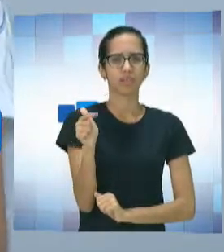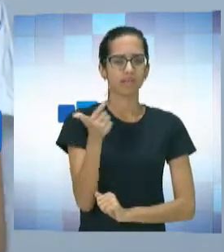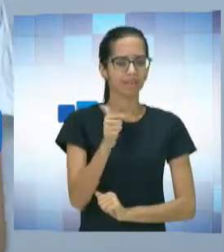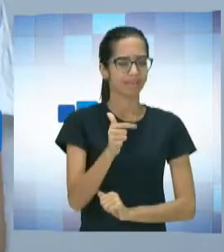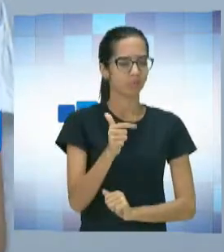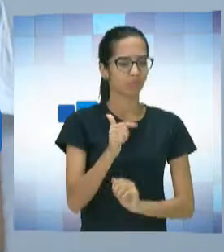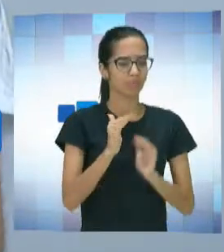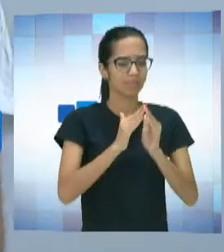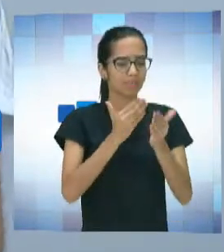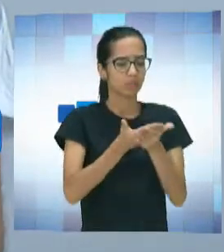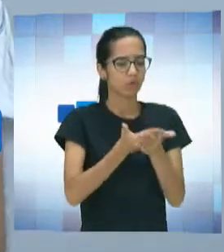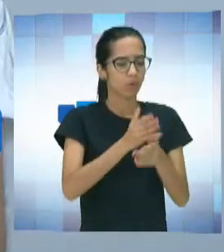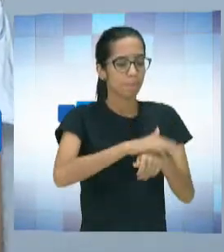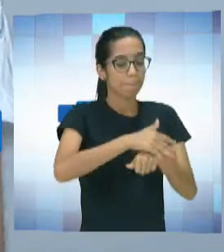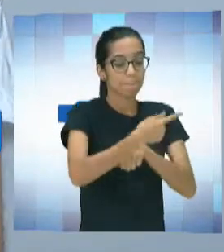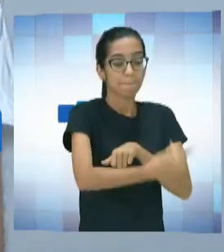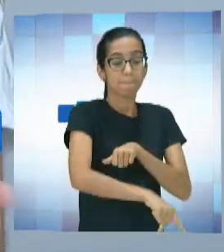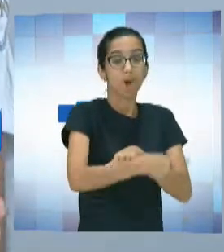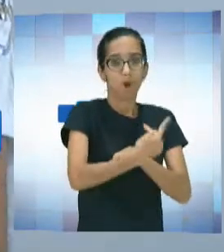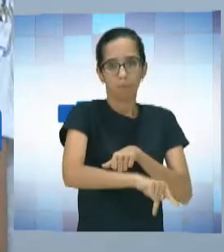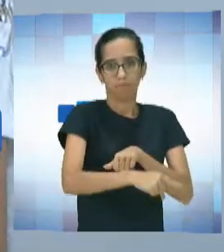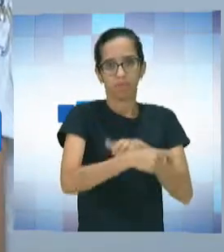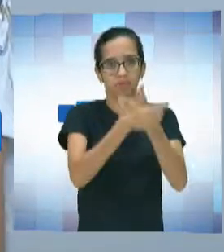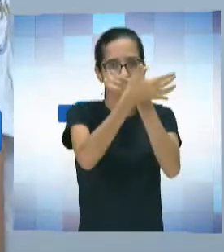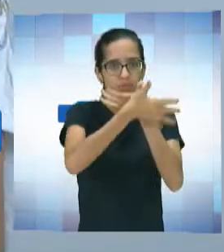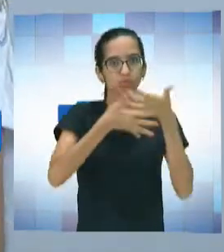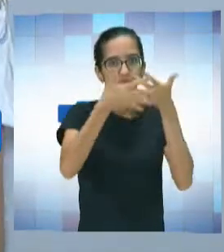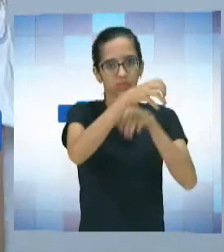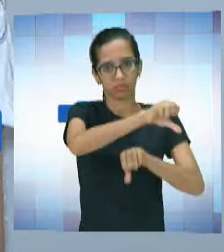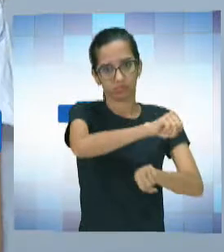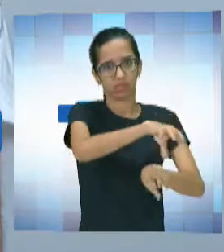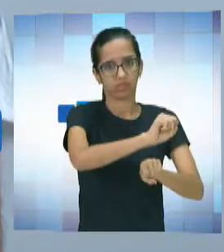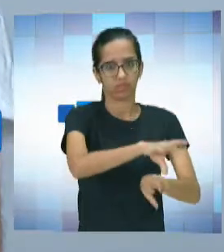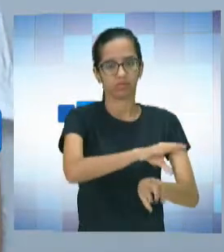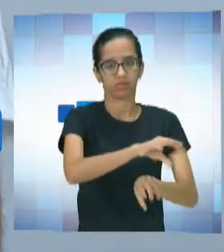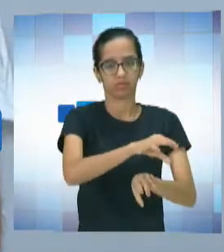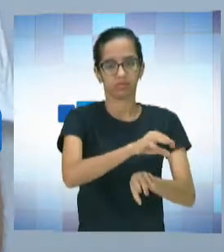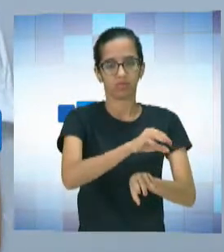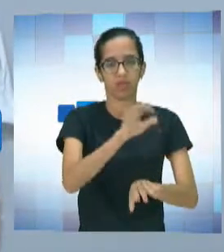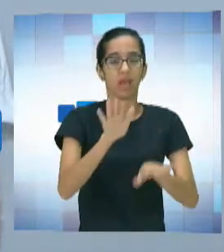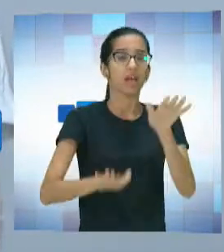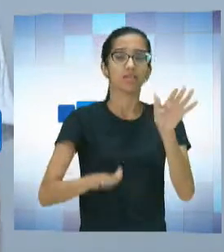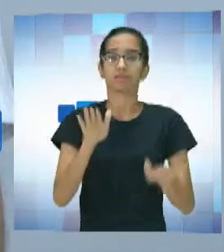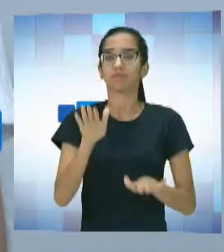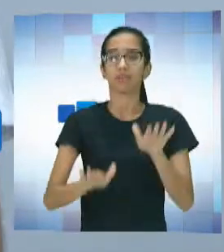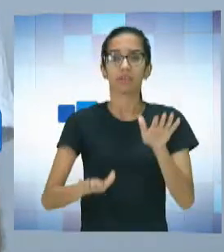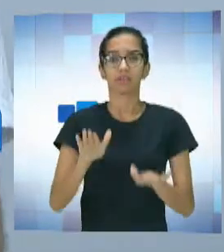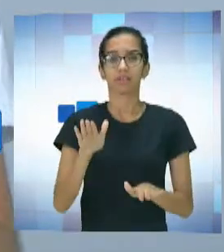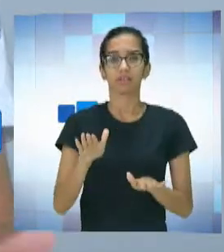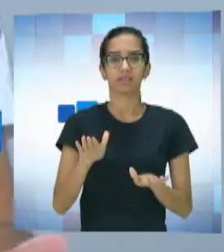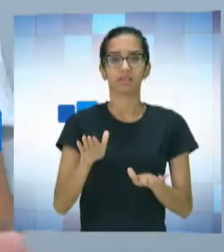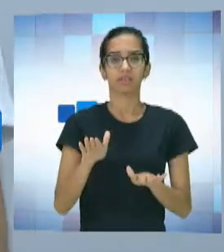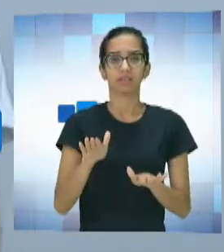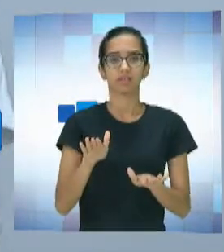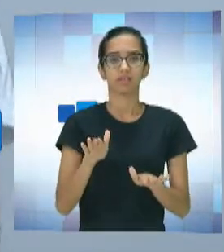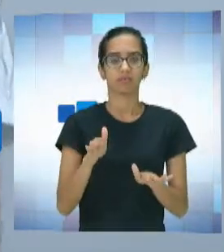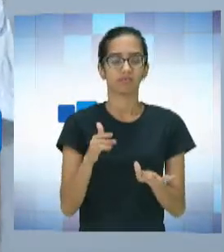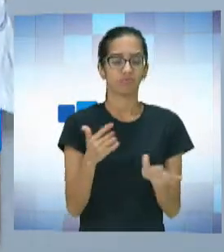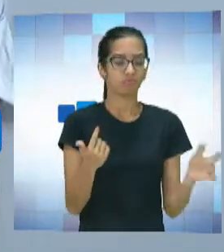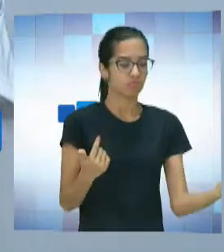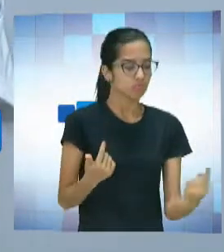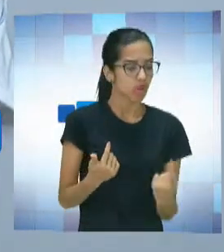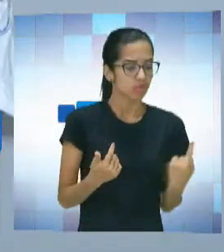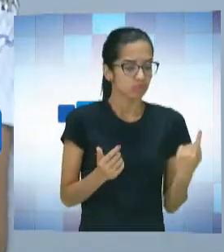especializadas, não ensinam em música para aquelas crianças. Então, muitas deles ficam à margem de uma sociedade,